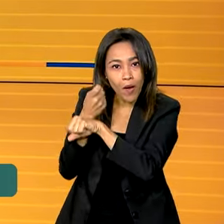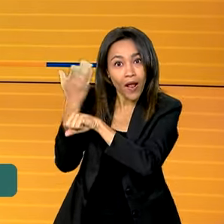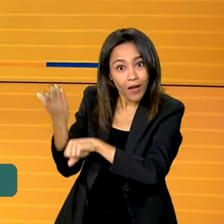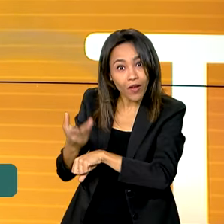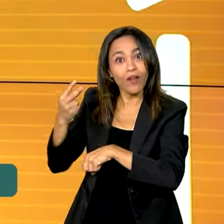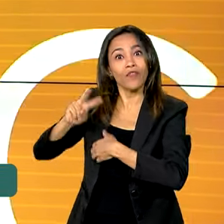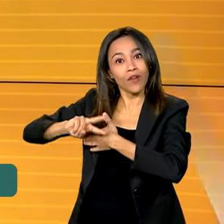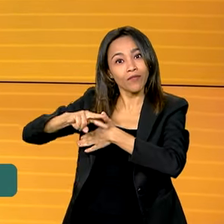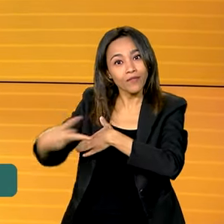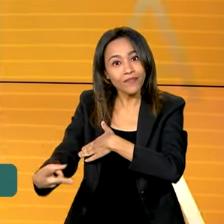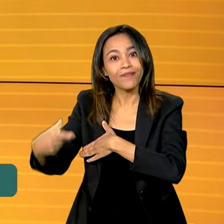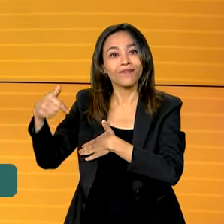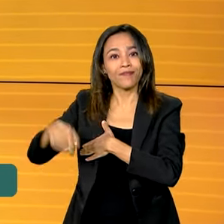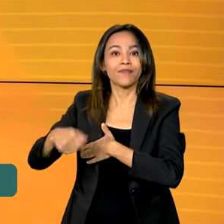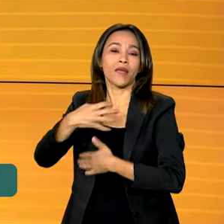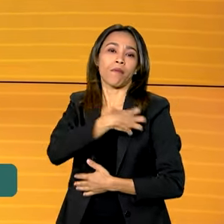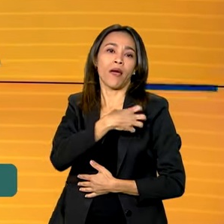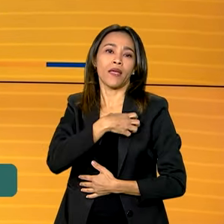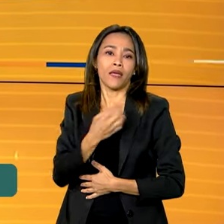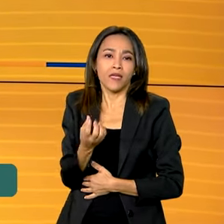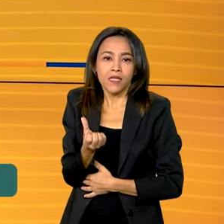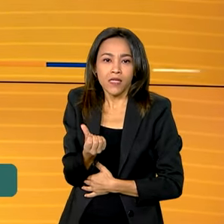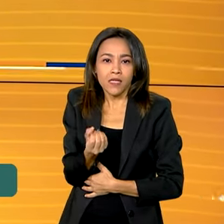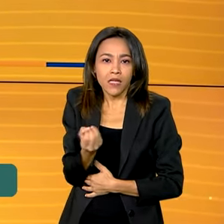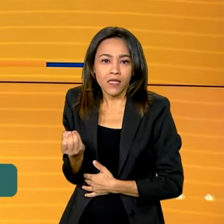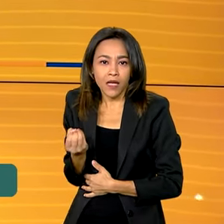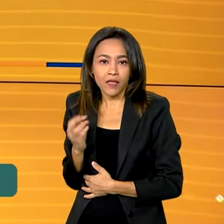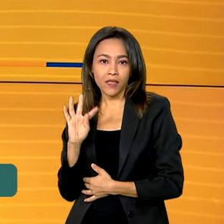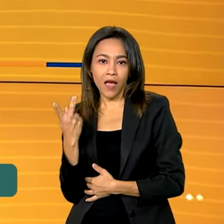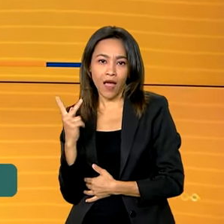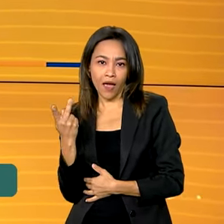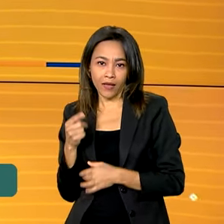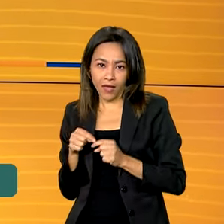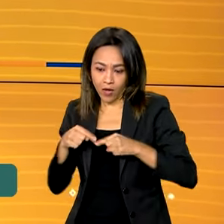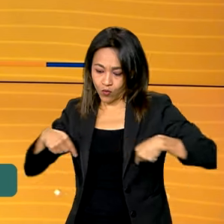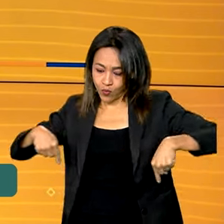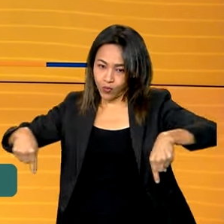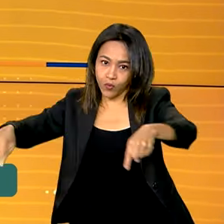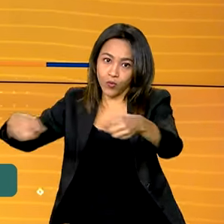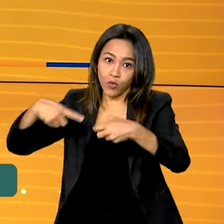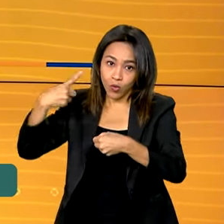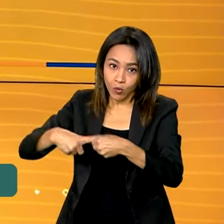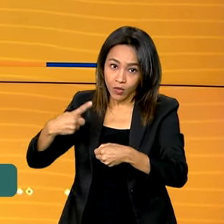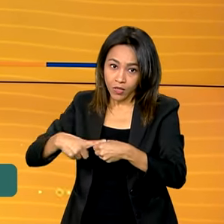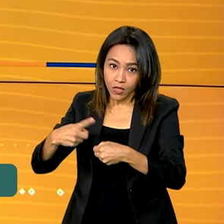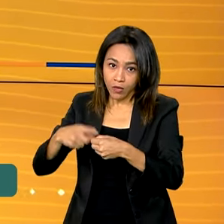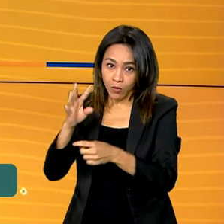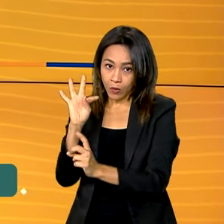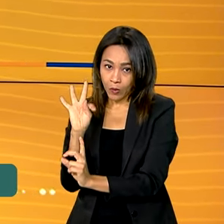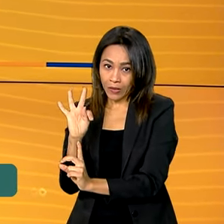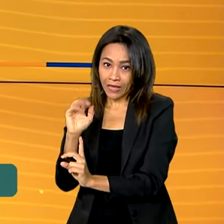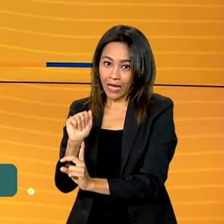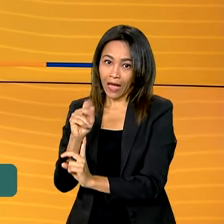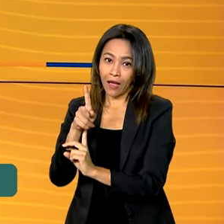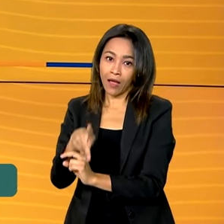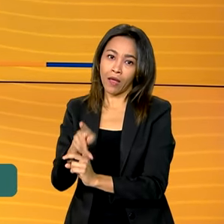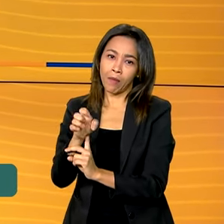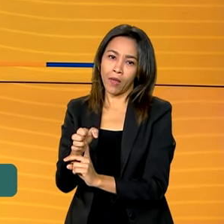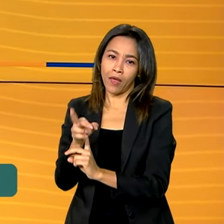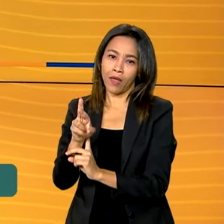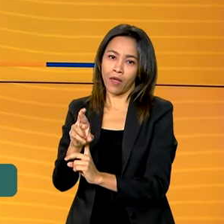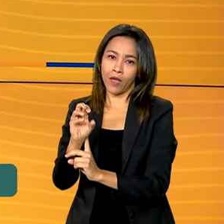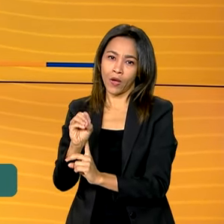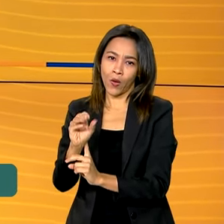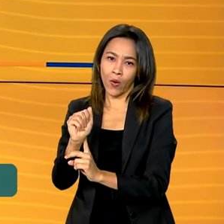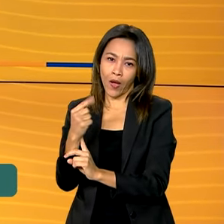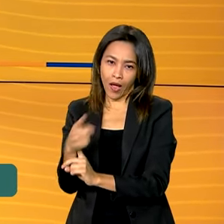São aproximadamente 600 hectares de área da Comunidade Graciosa, no município de Taperuá, na Bahia. A portaria,